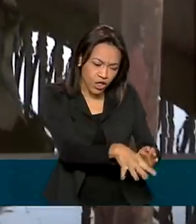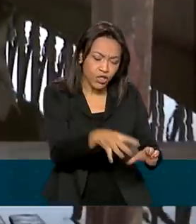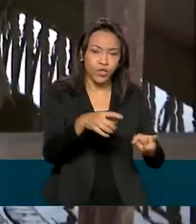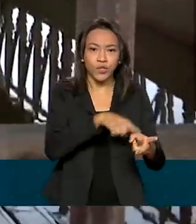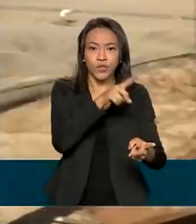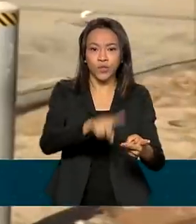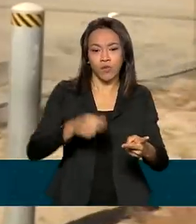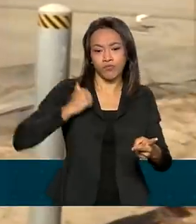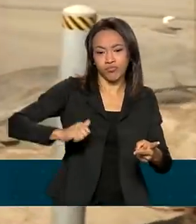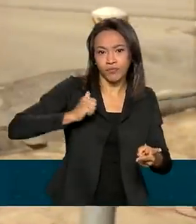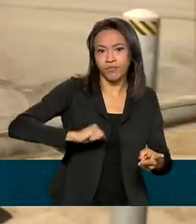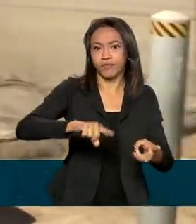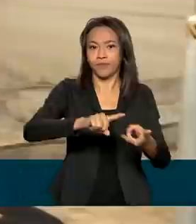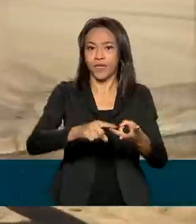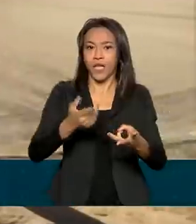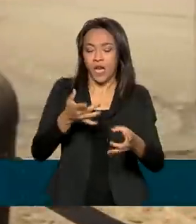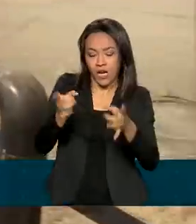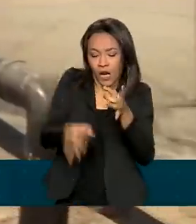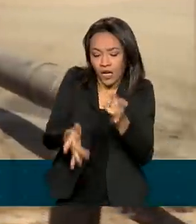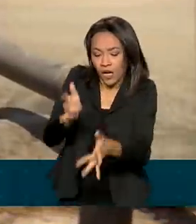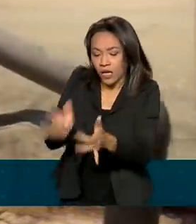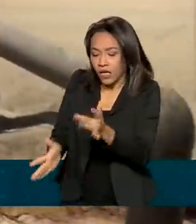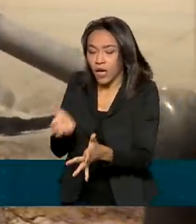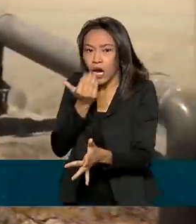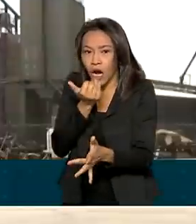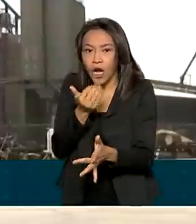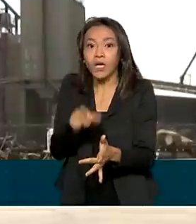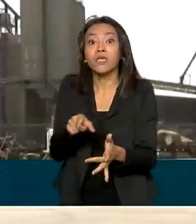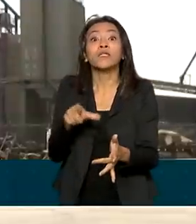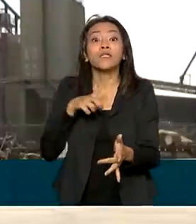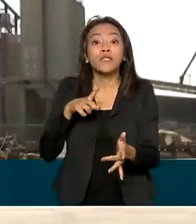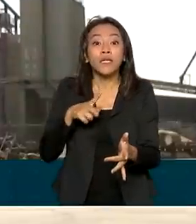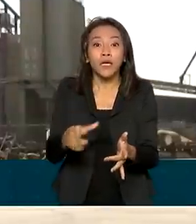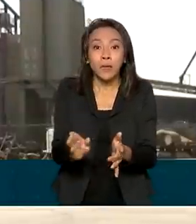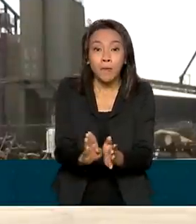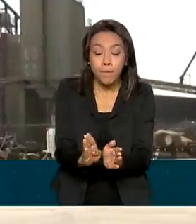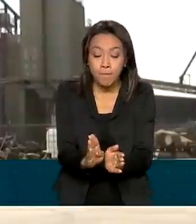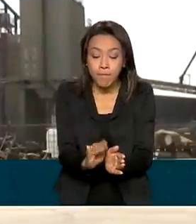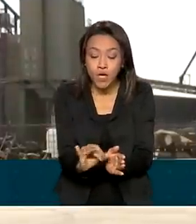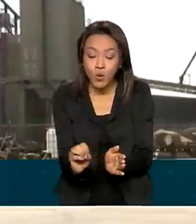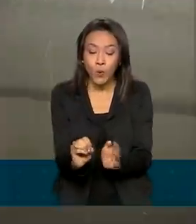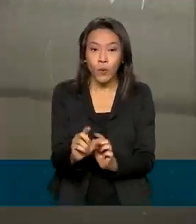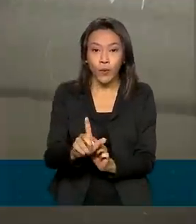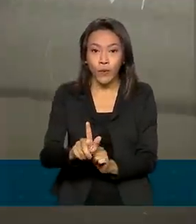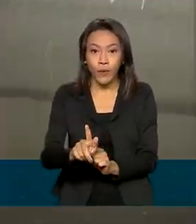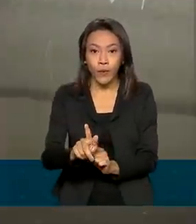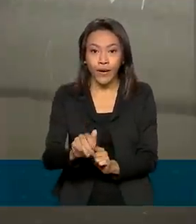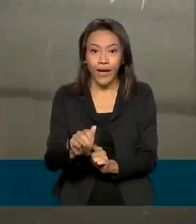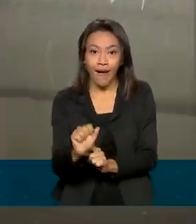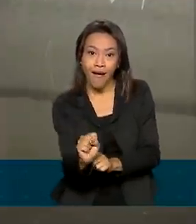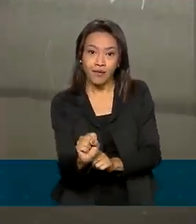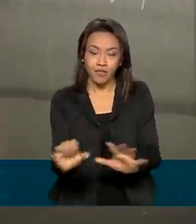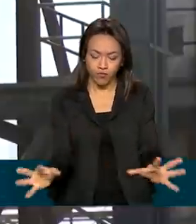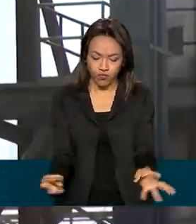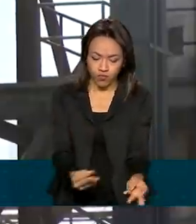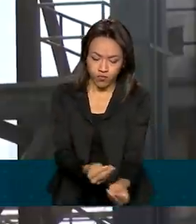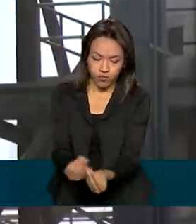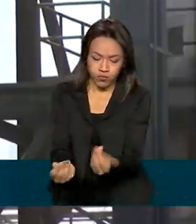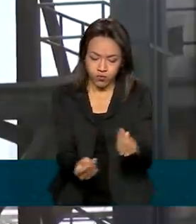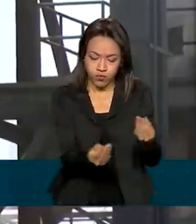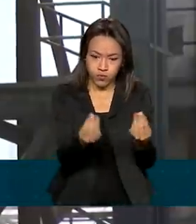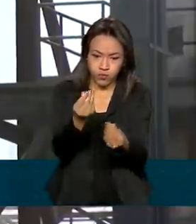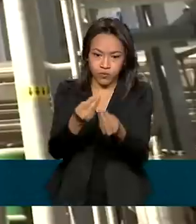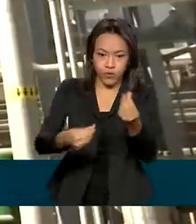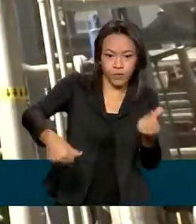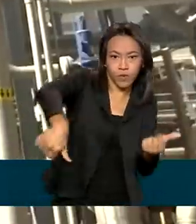animais e restos de alimentos, as bactérias geram o biogás, que pode ser purificado e convertido em biometano,